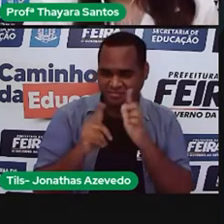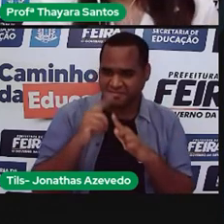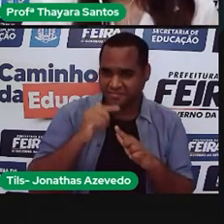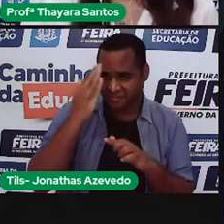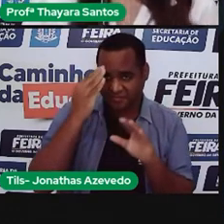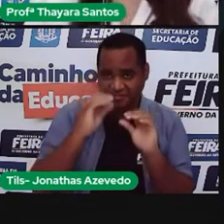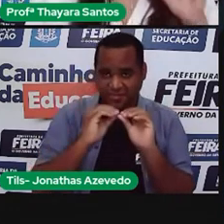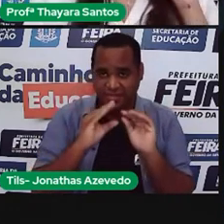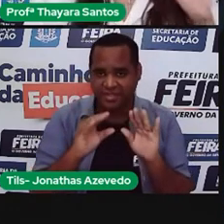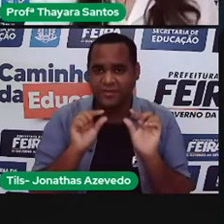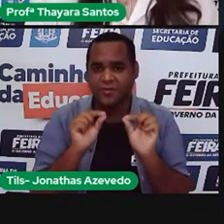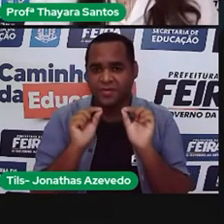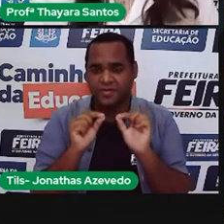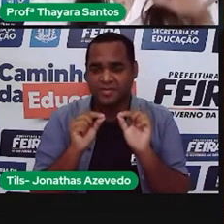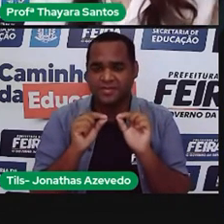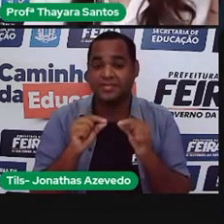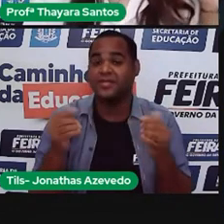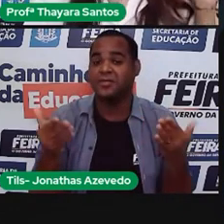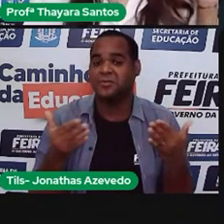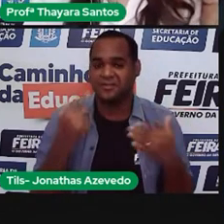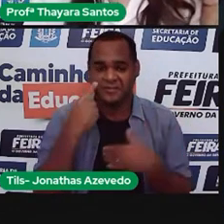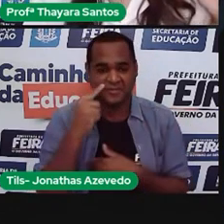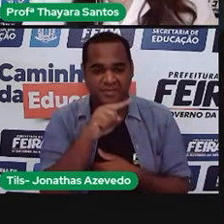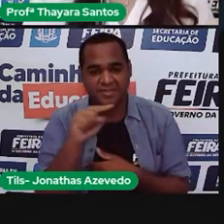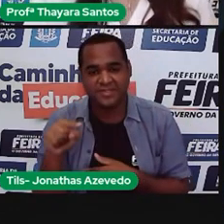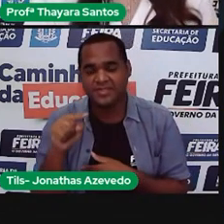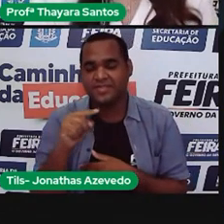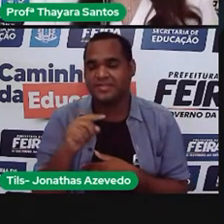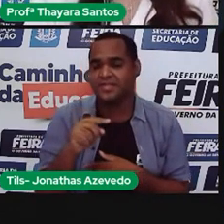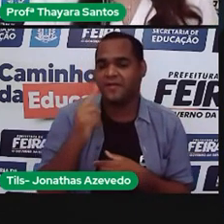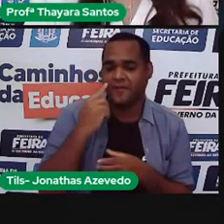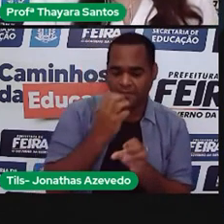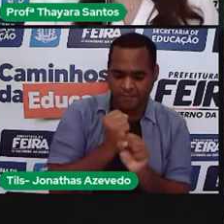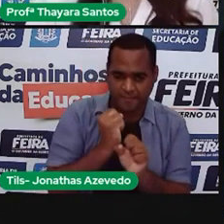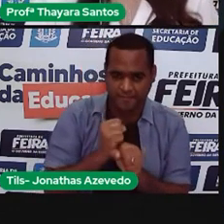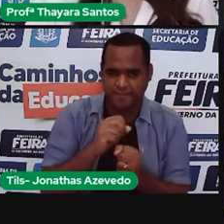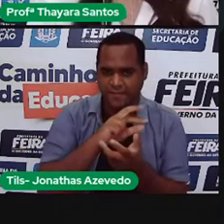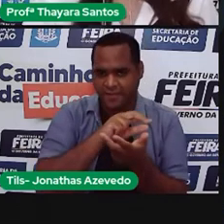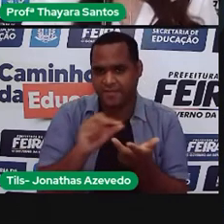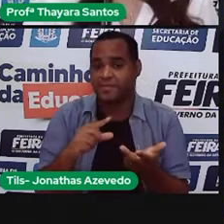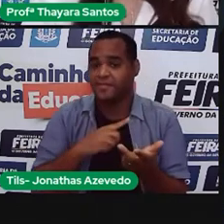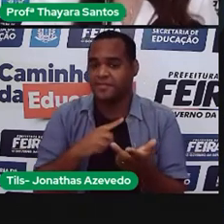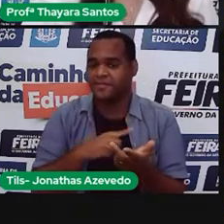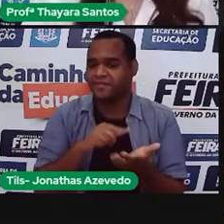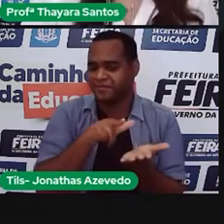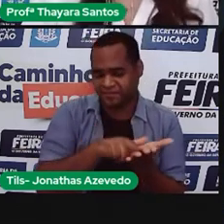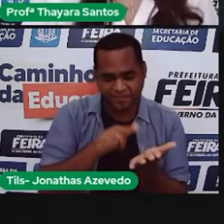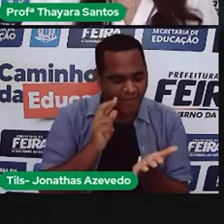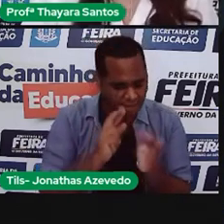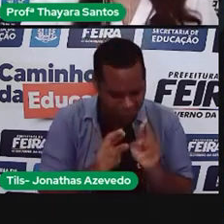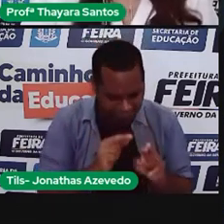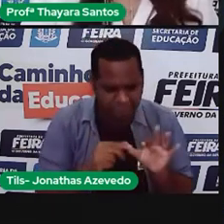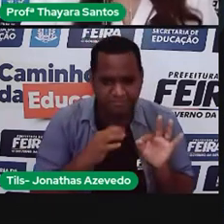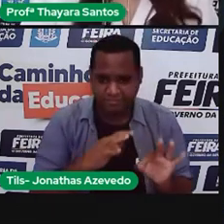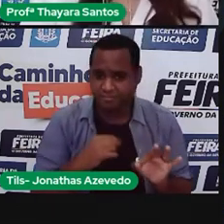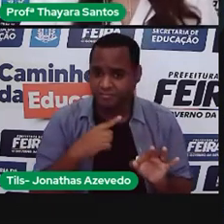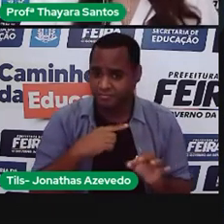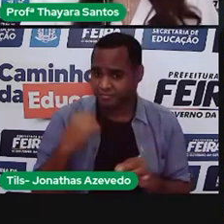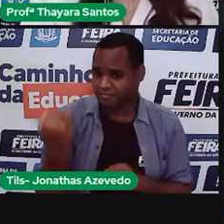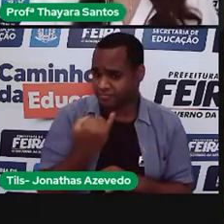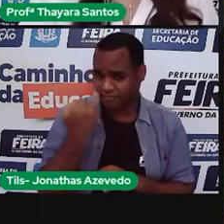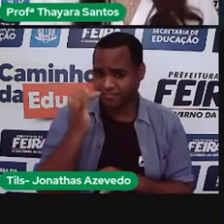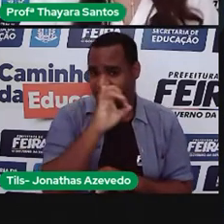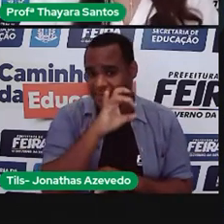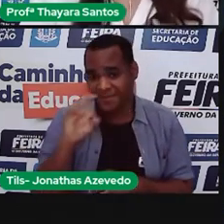entender, quem agora vai calcular aí os eletrodomésticos em casa. Me contem aqui no chat, que eu quero ver muita interação de